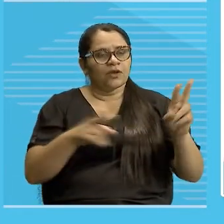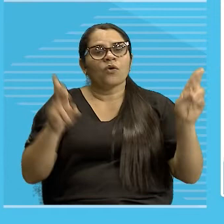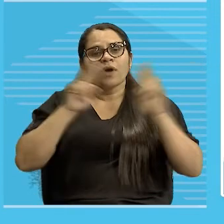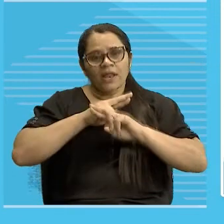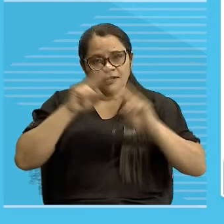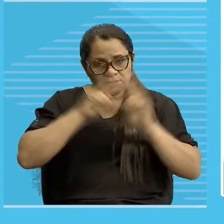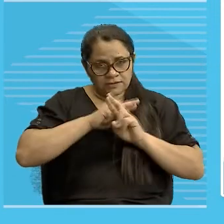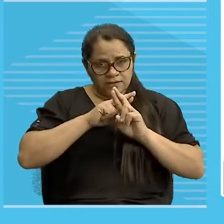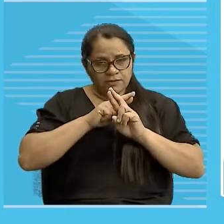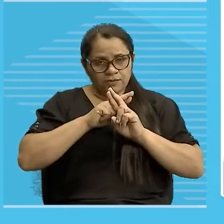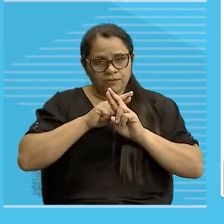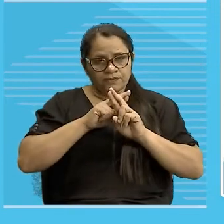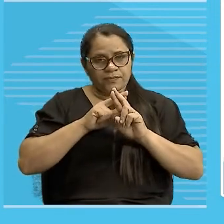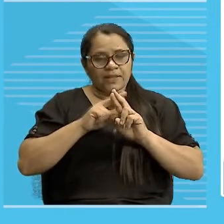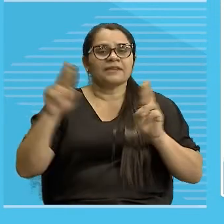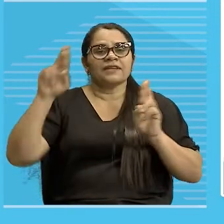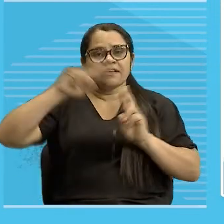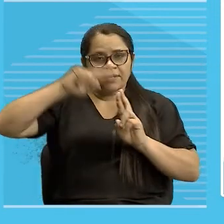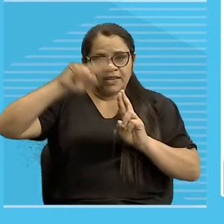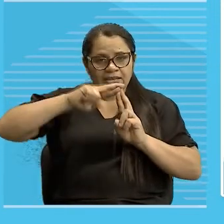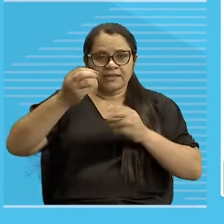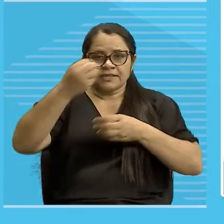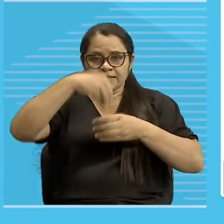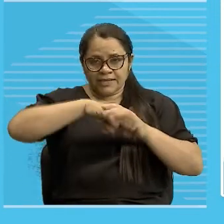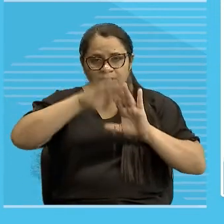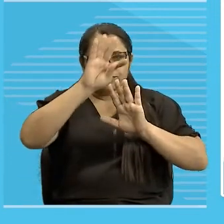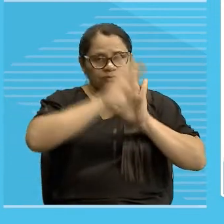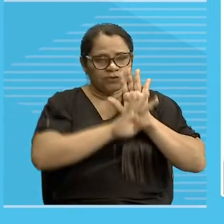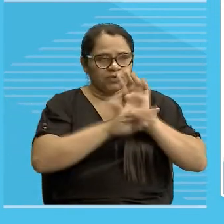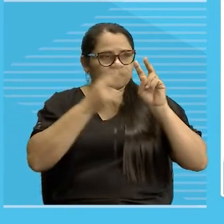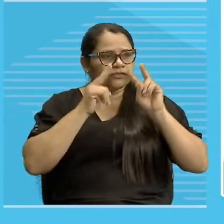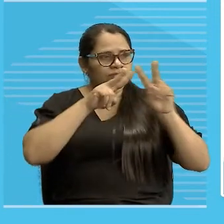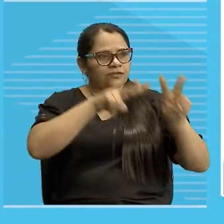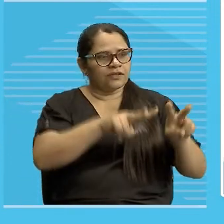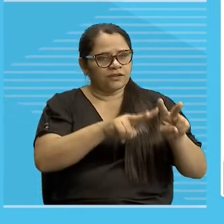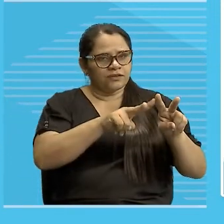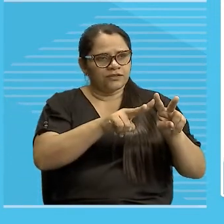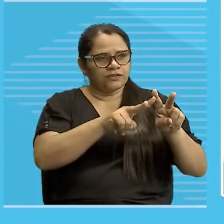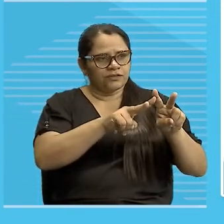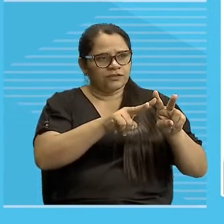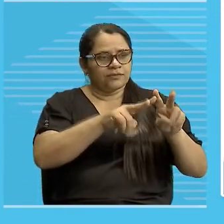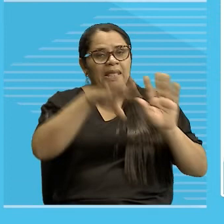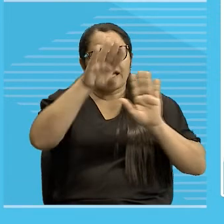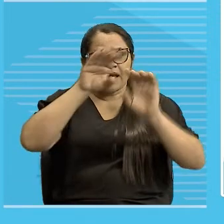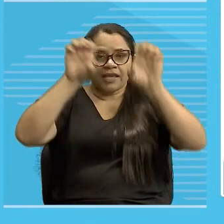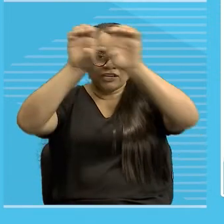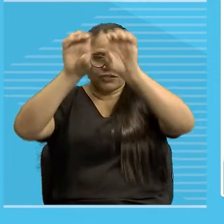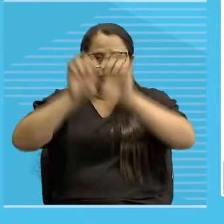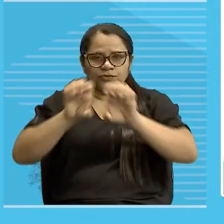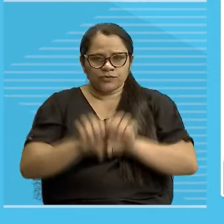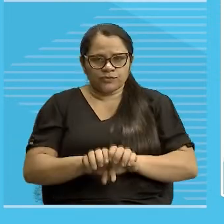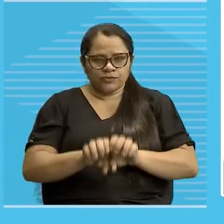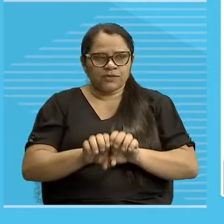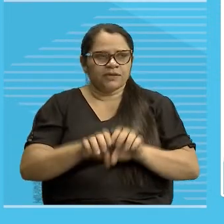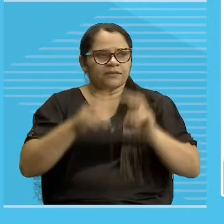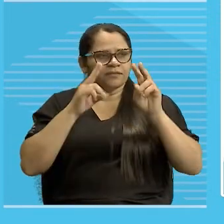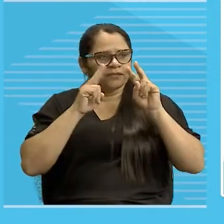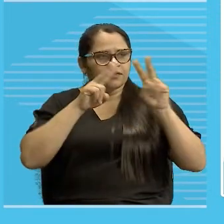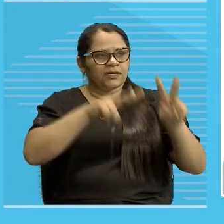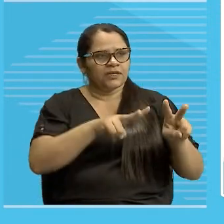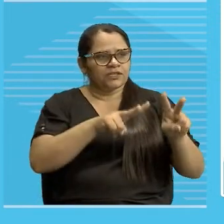referências dentro do texto, gente, olha aqui, esse esqueminha top, como é que a gente vai